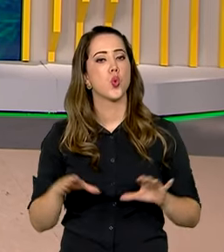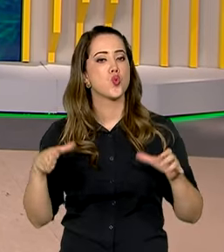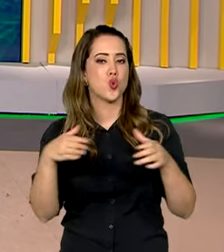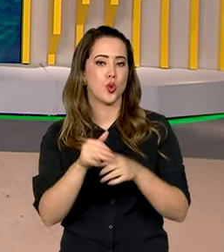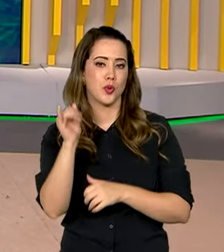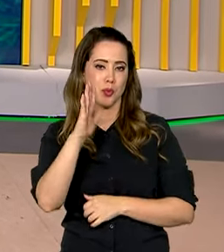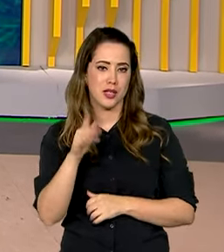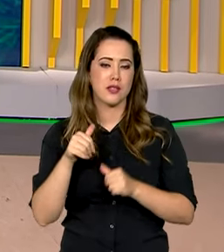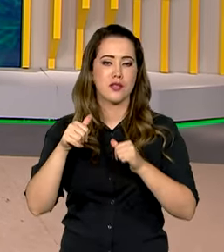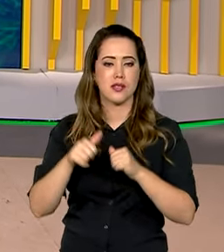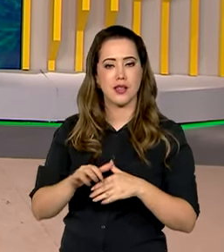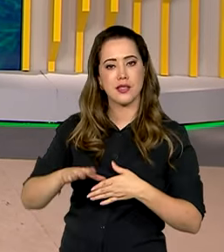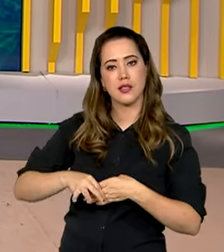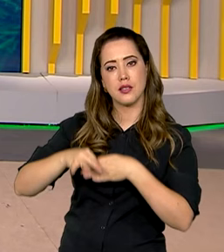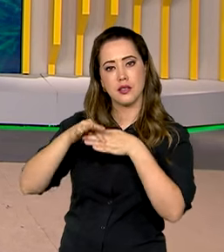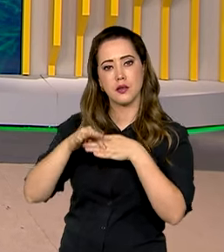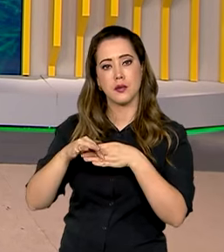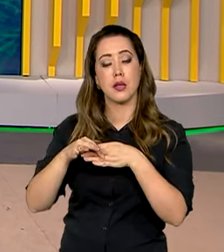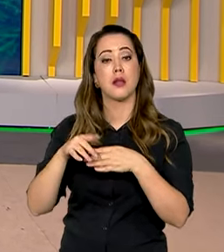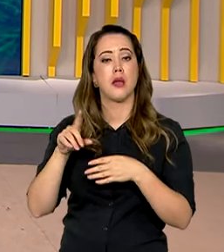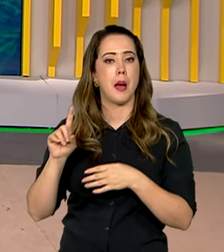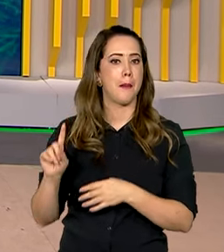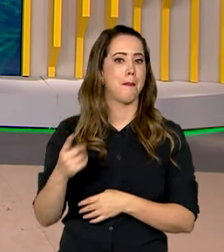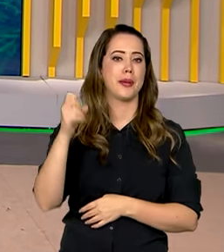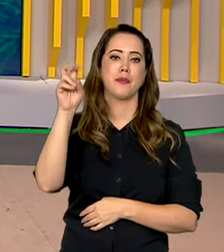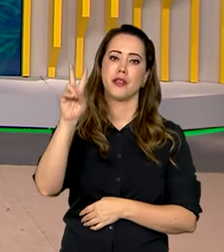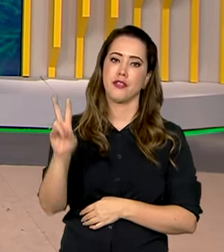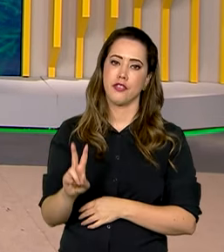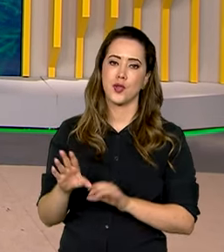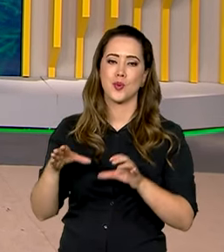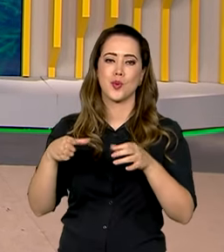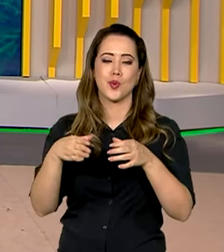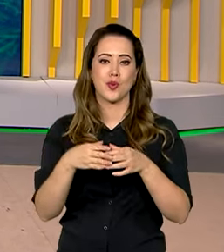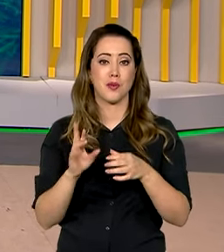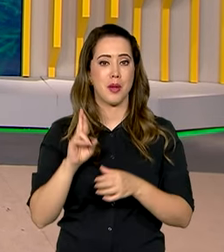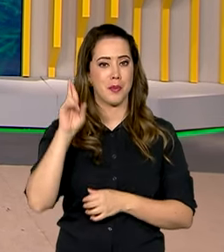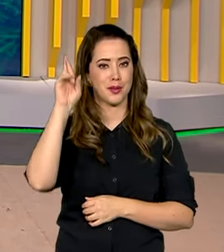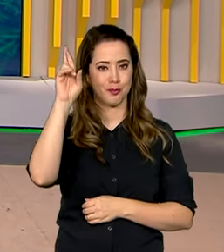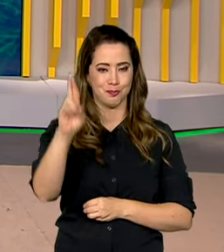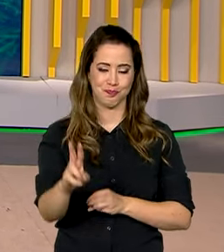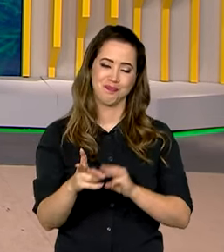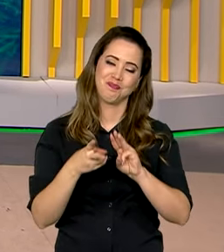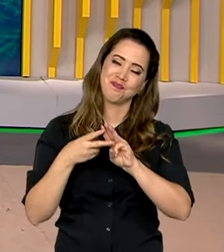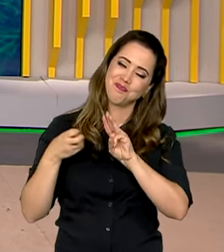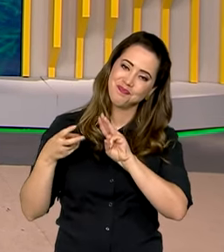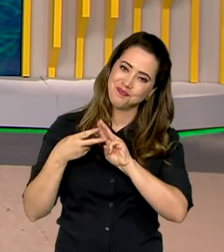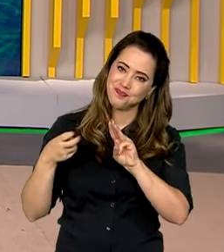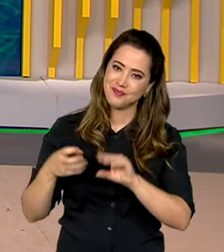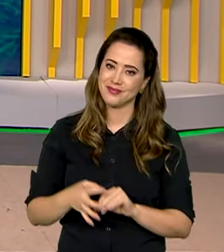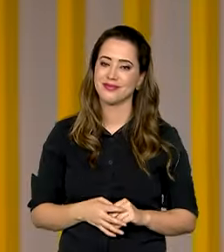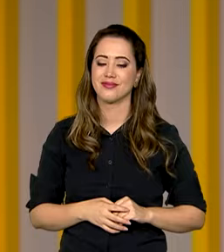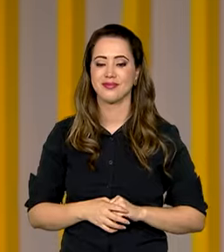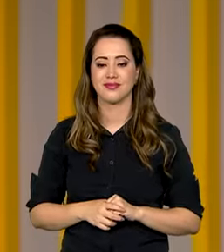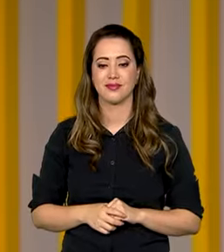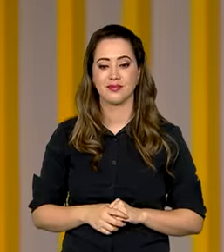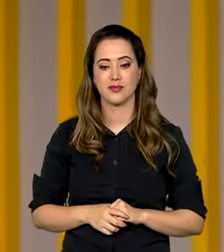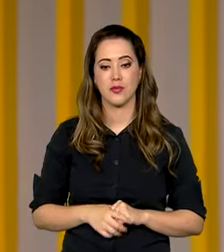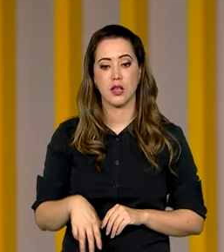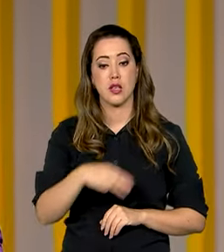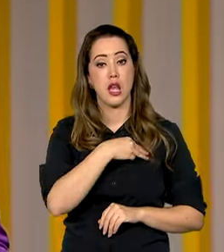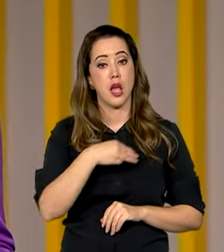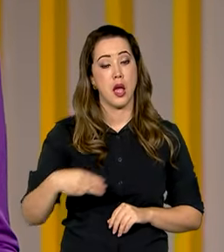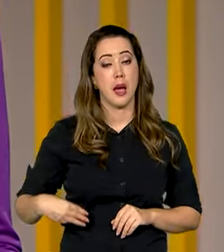delegação brasileira está sendo liderada pela primeira vez por uma representante indígena. A